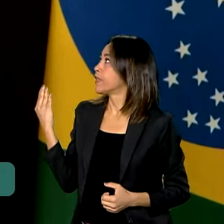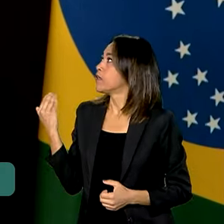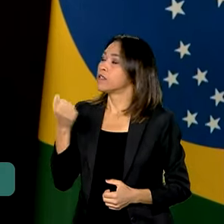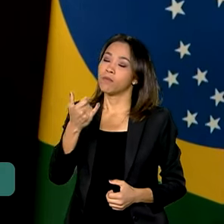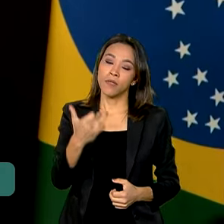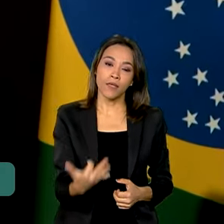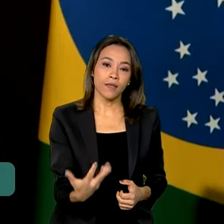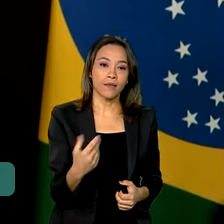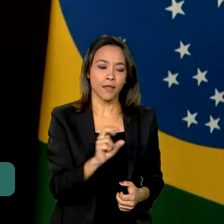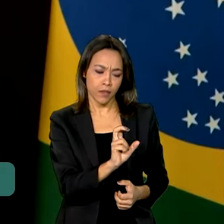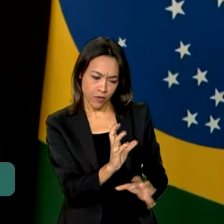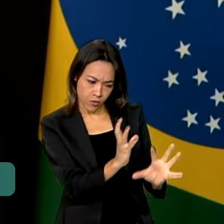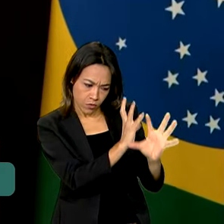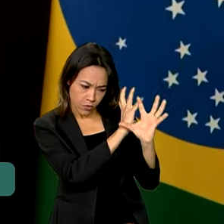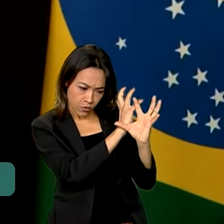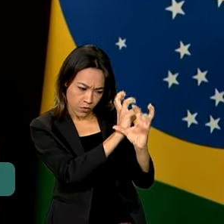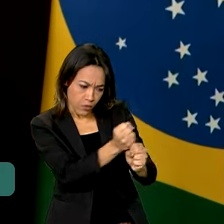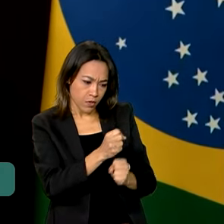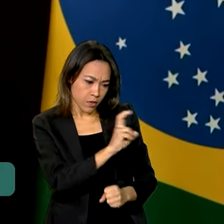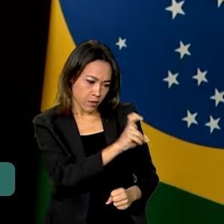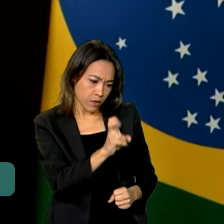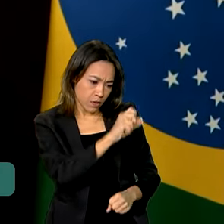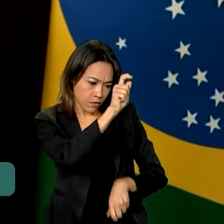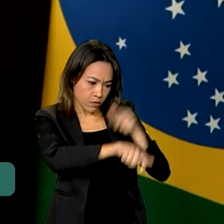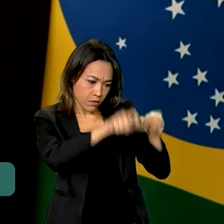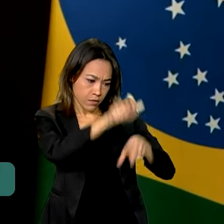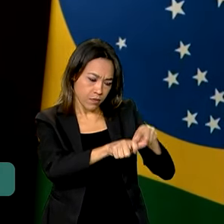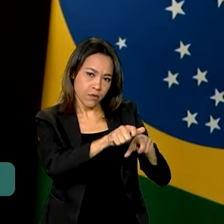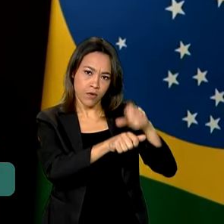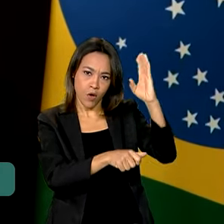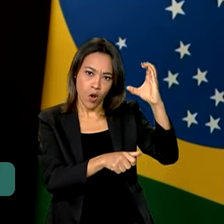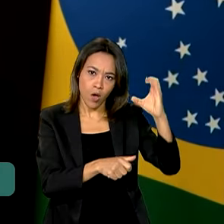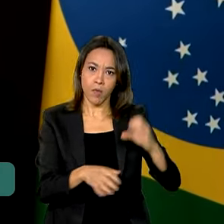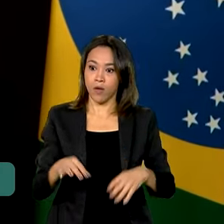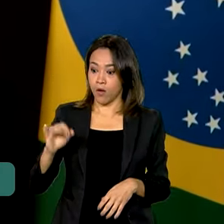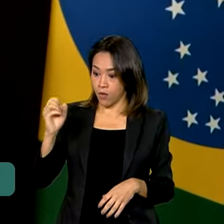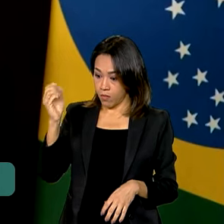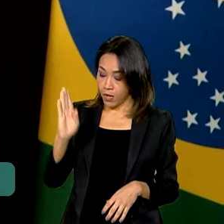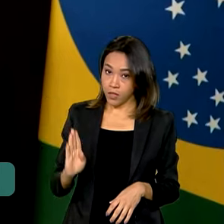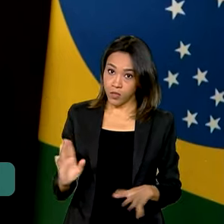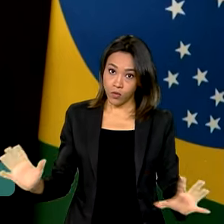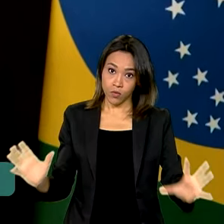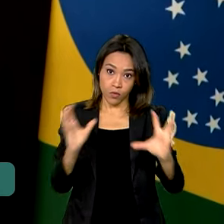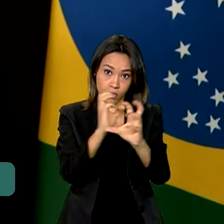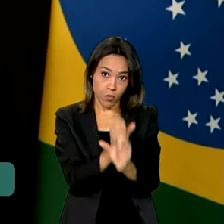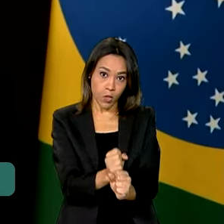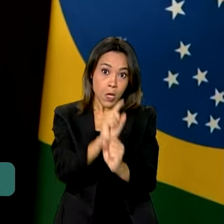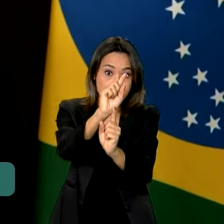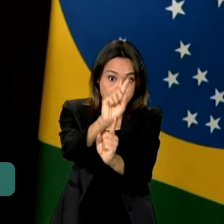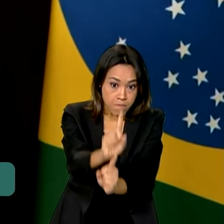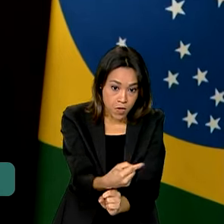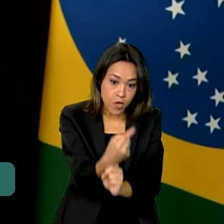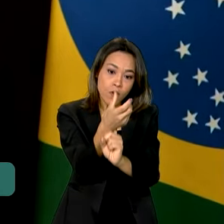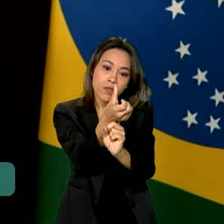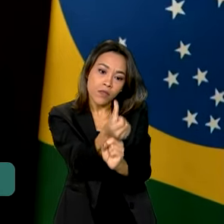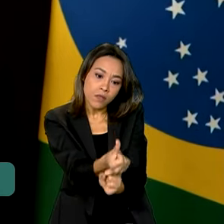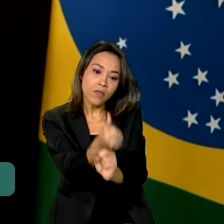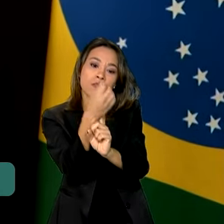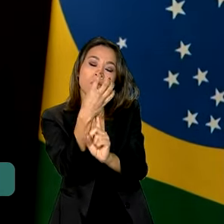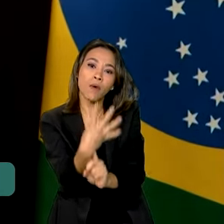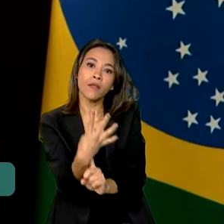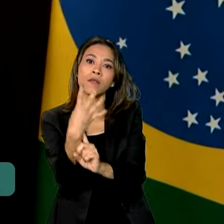milhões de habitantes. O Brasil e a Colômbia têm 1.644